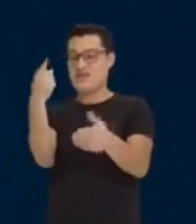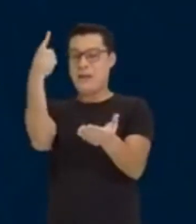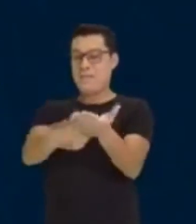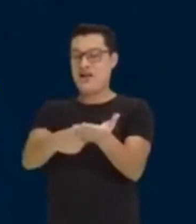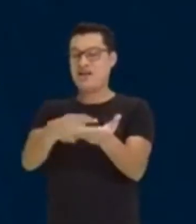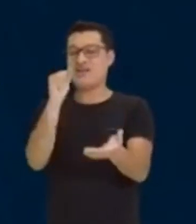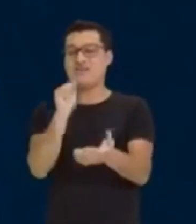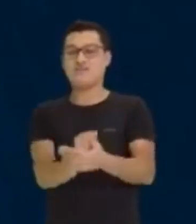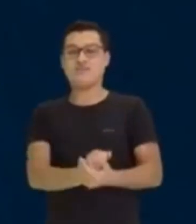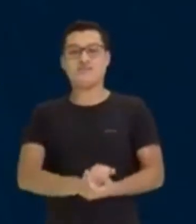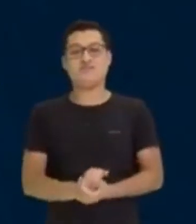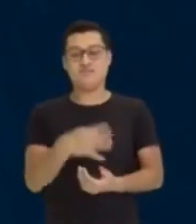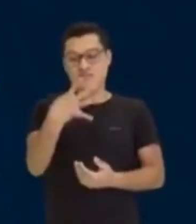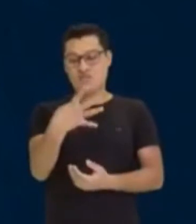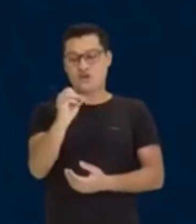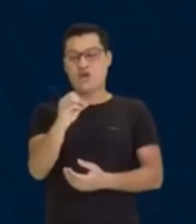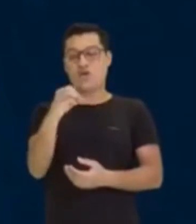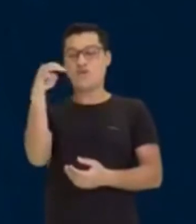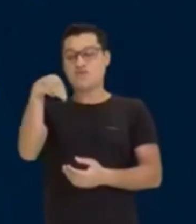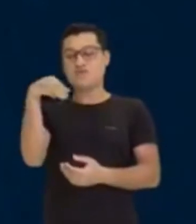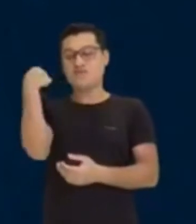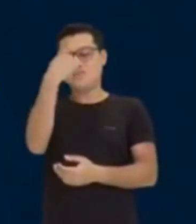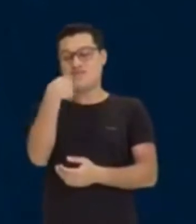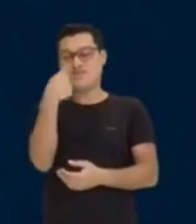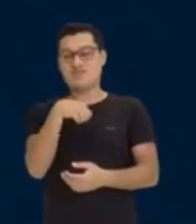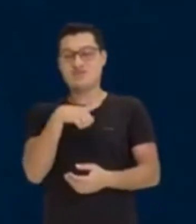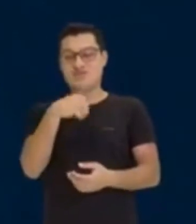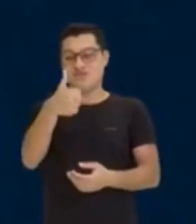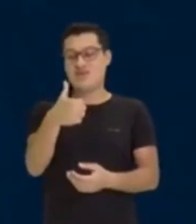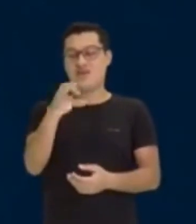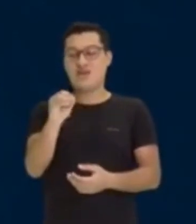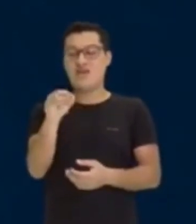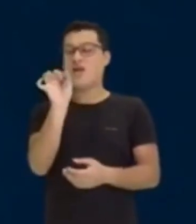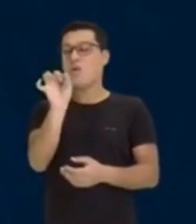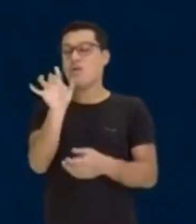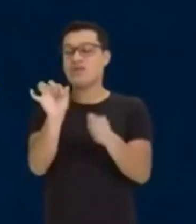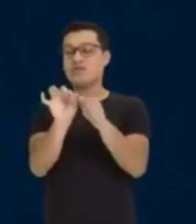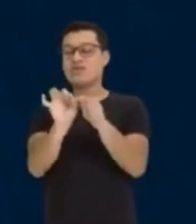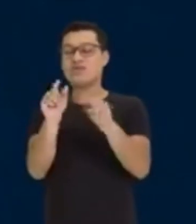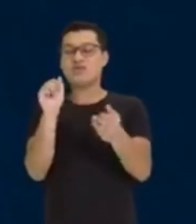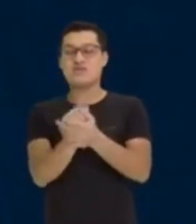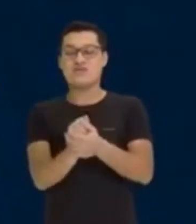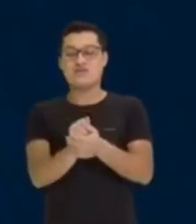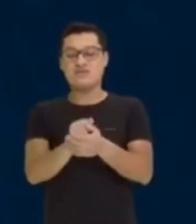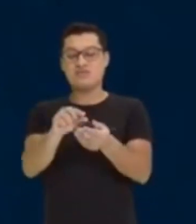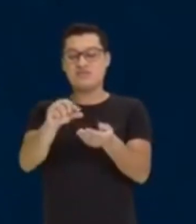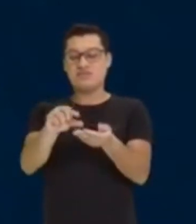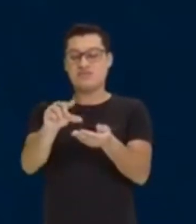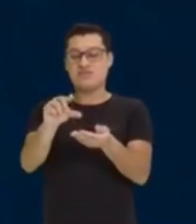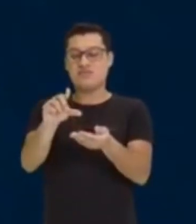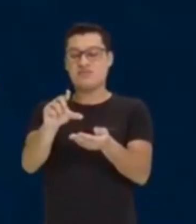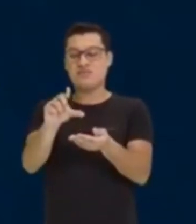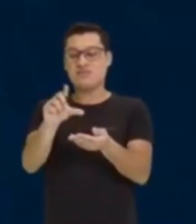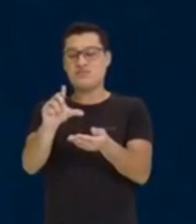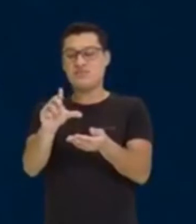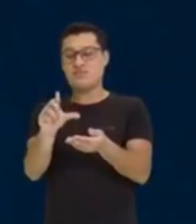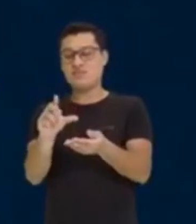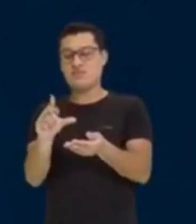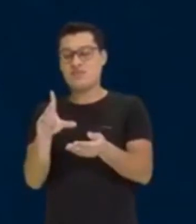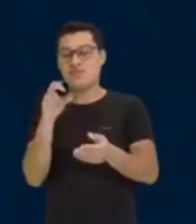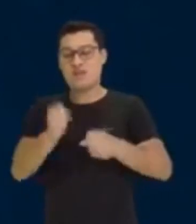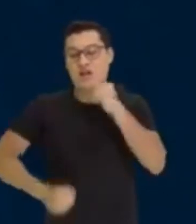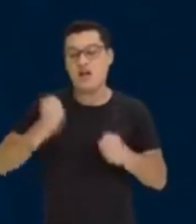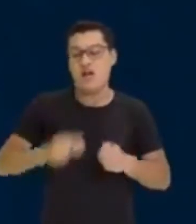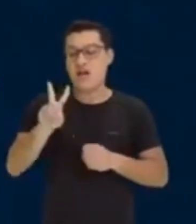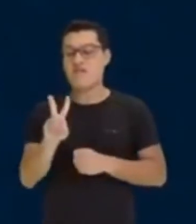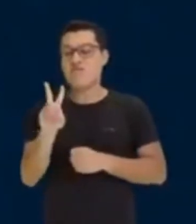que seria os 40 minutos. Então, ele só tinha 10. O foi que ele fez? Ele teve que aumentar a velocidade. Observa aí.